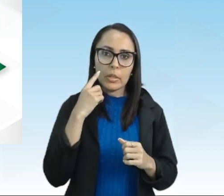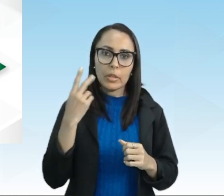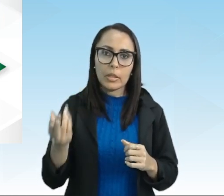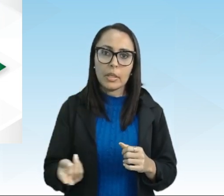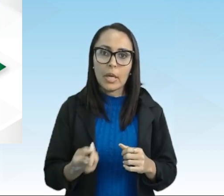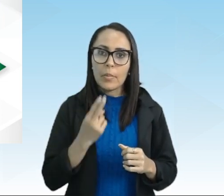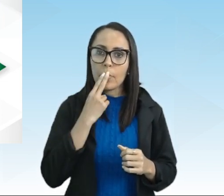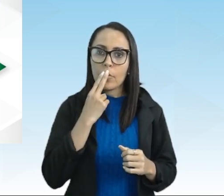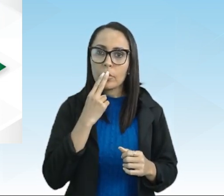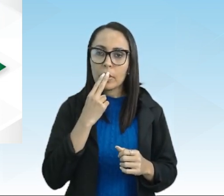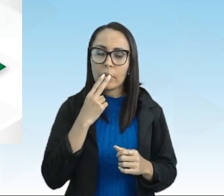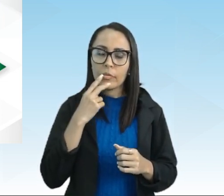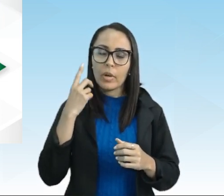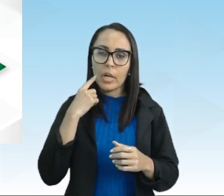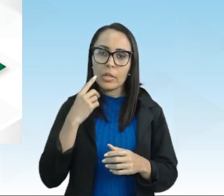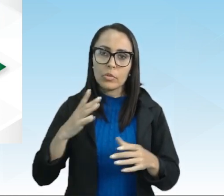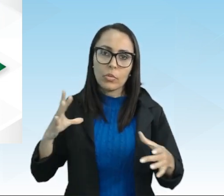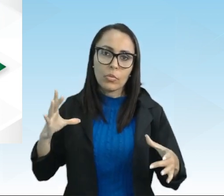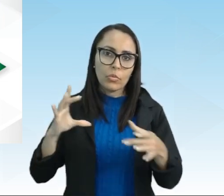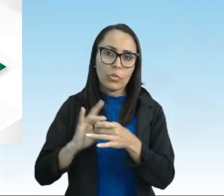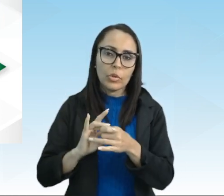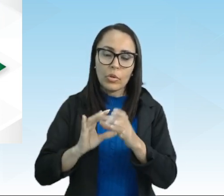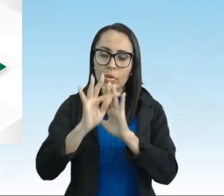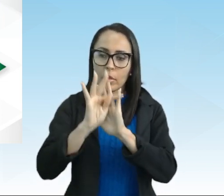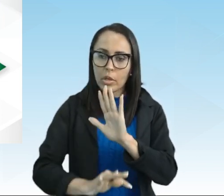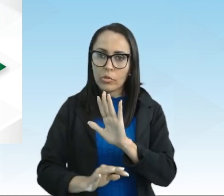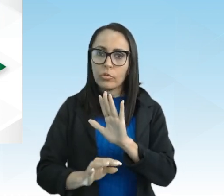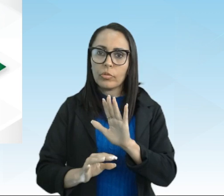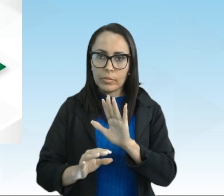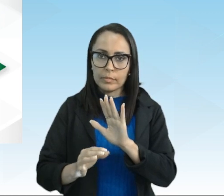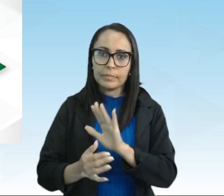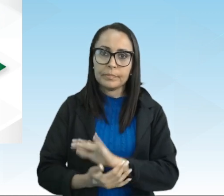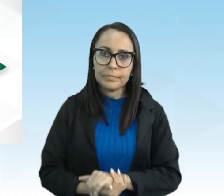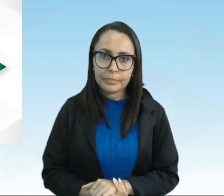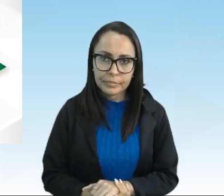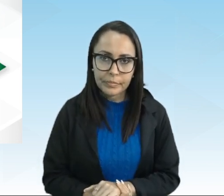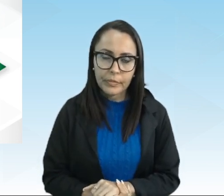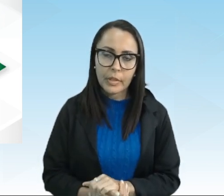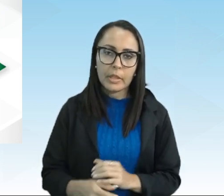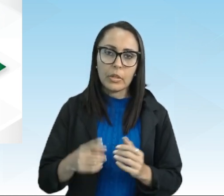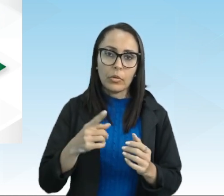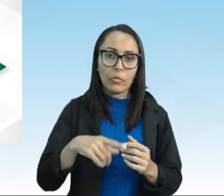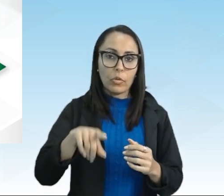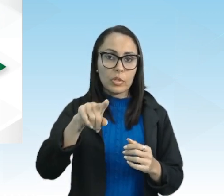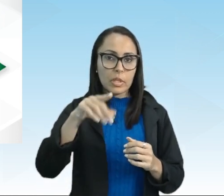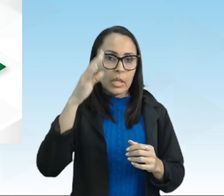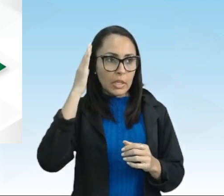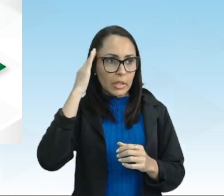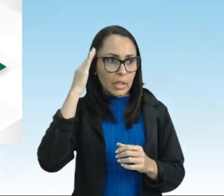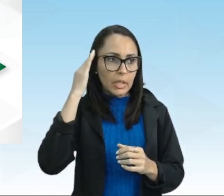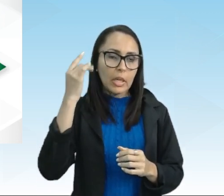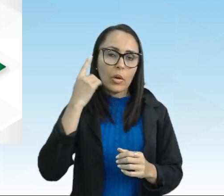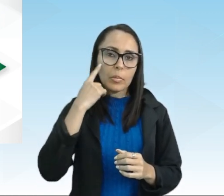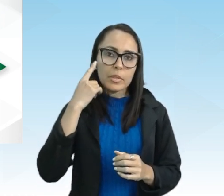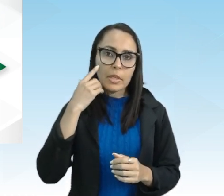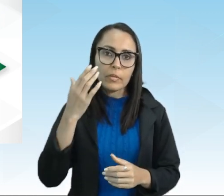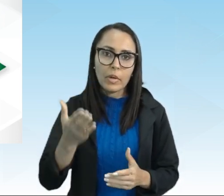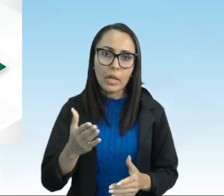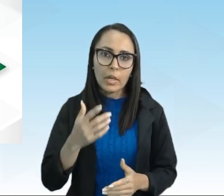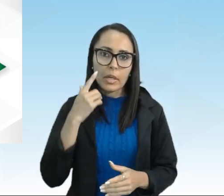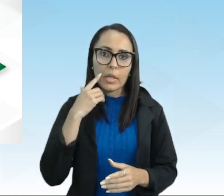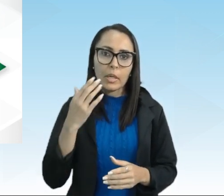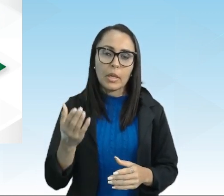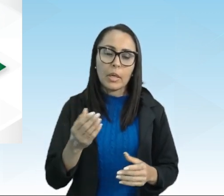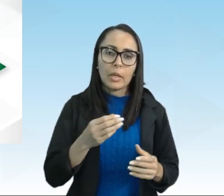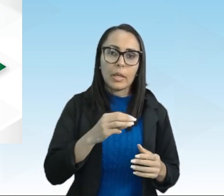intertexto com o primeiro então só foi possível você entender observar que